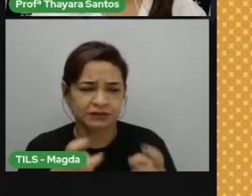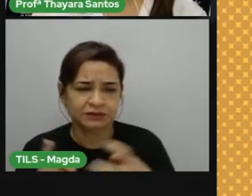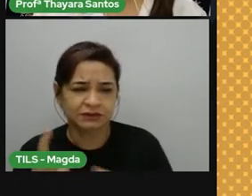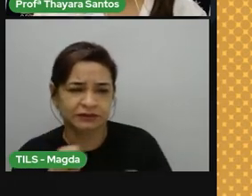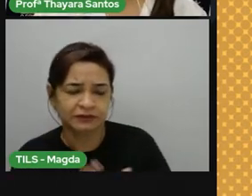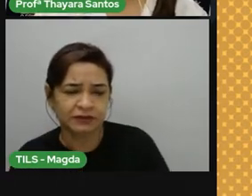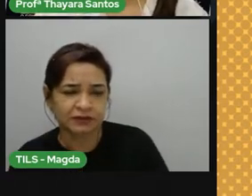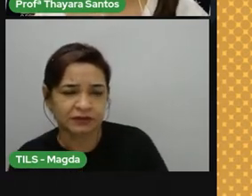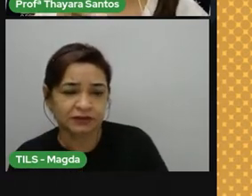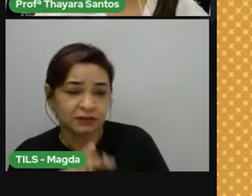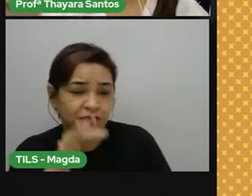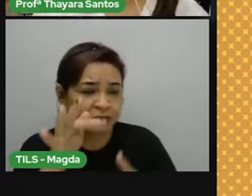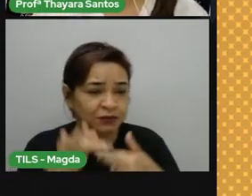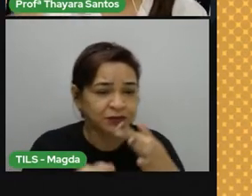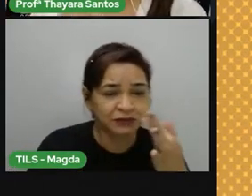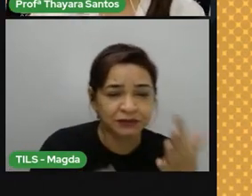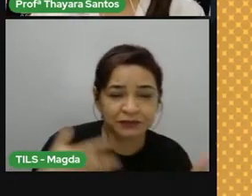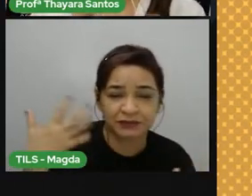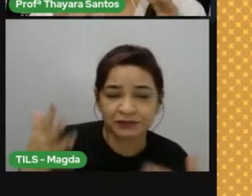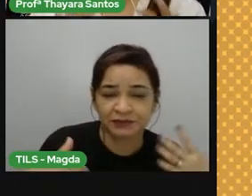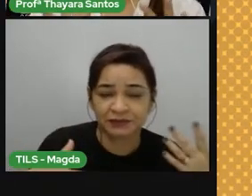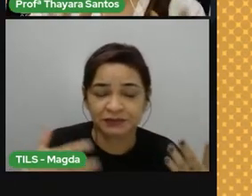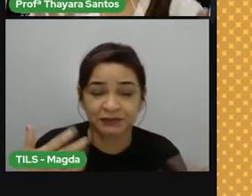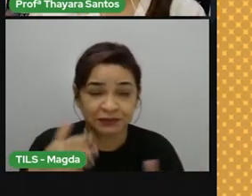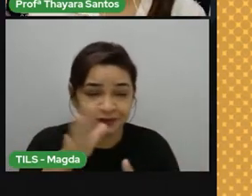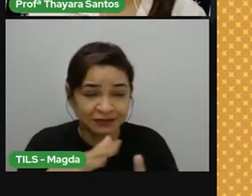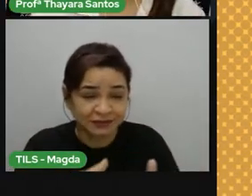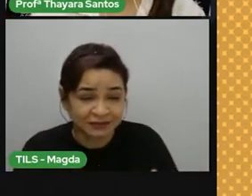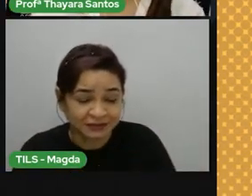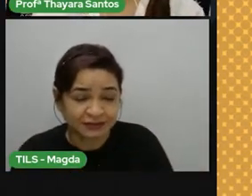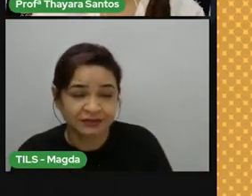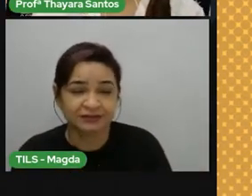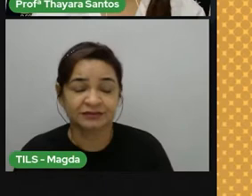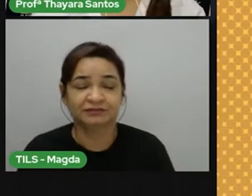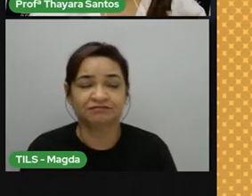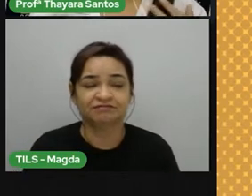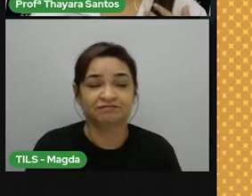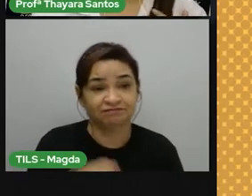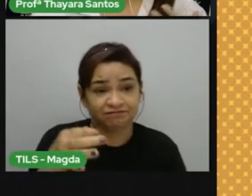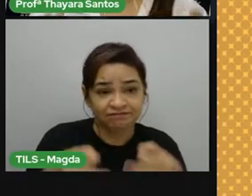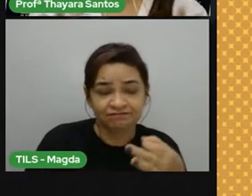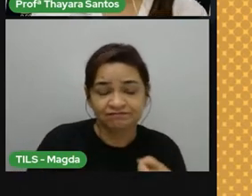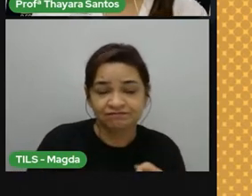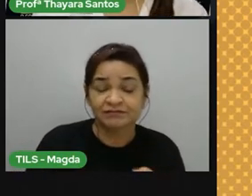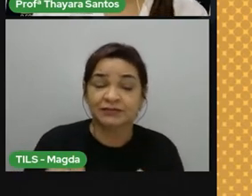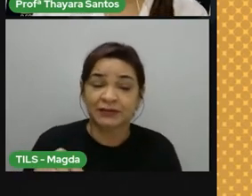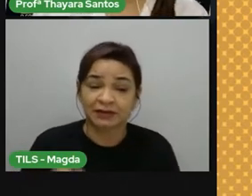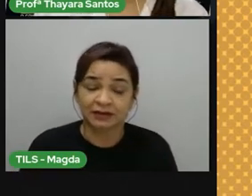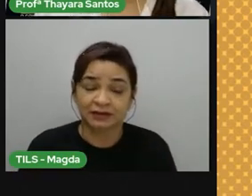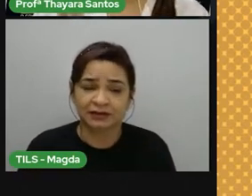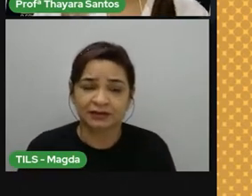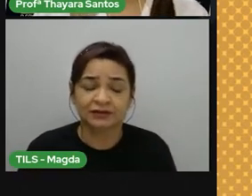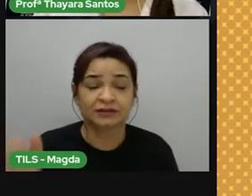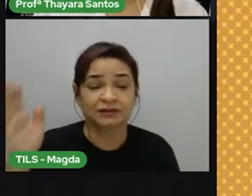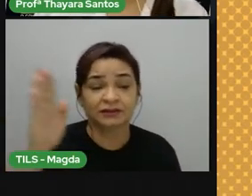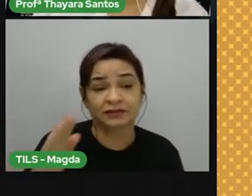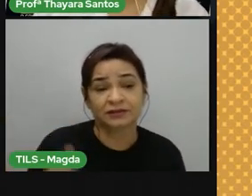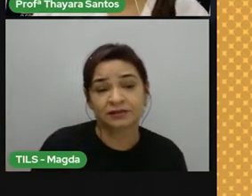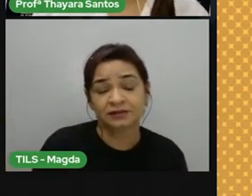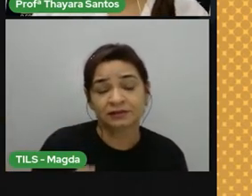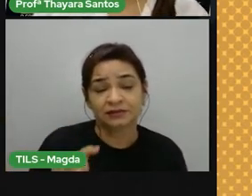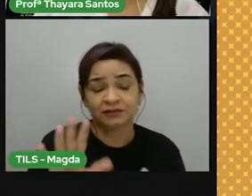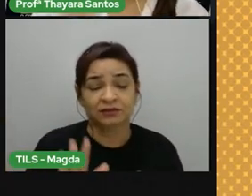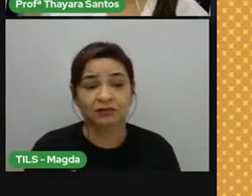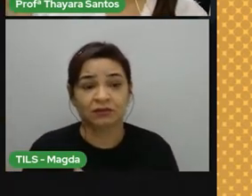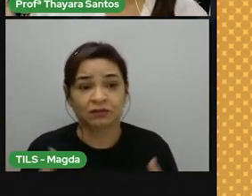primavera, no verão, no inverno, no outono. Essas estações são bem definidas. Aqui, a gente vê basicamente só estação